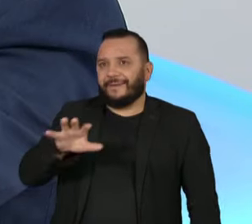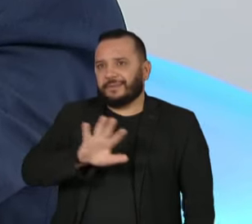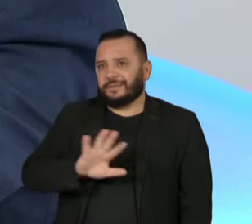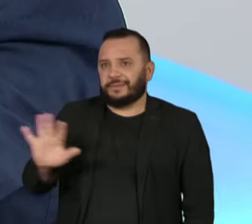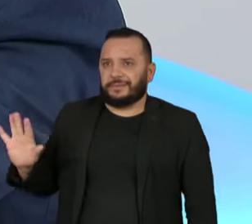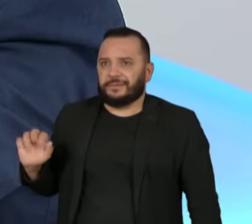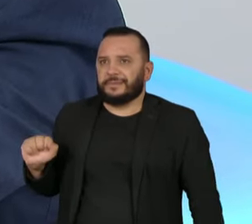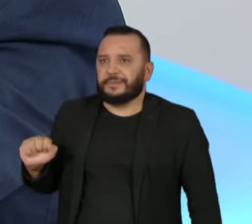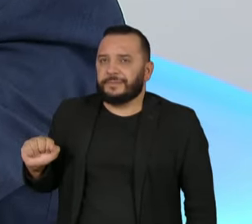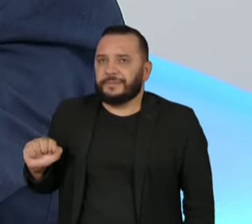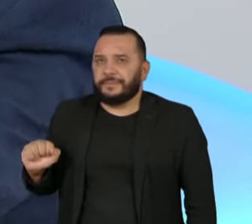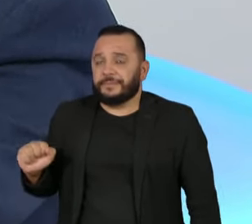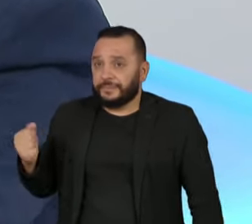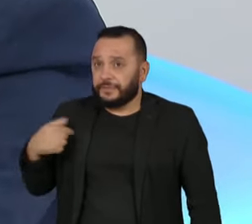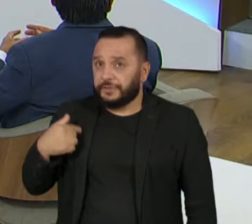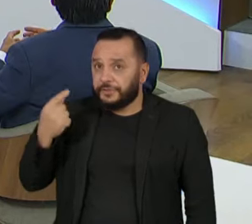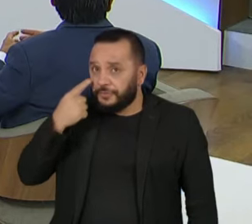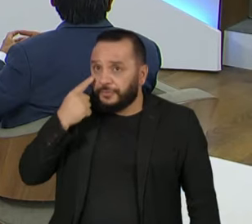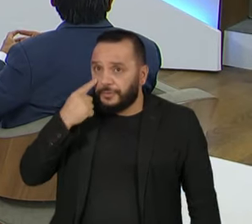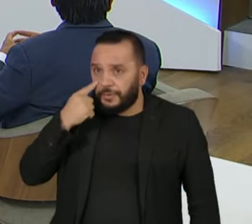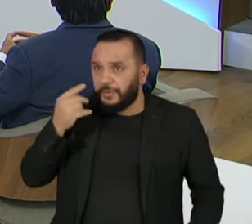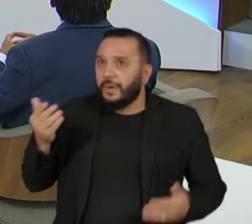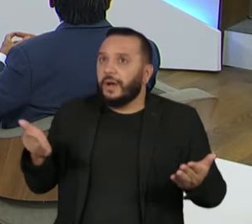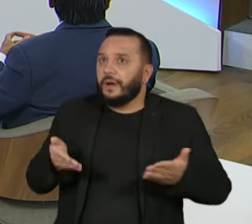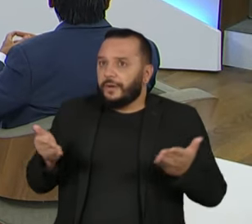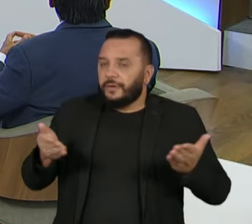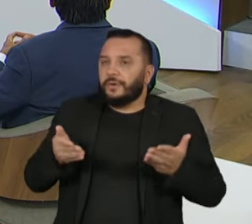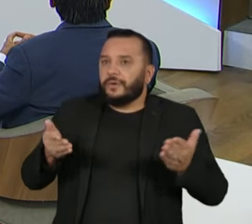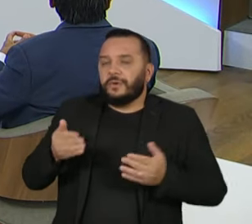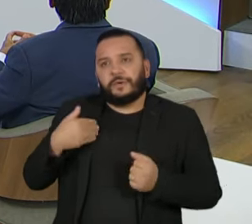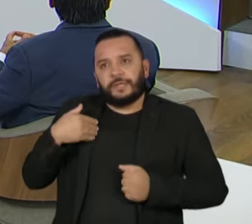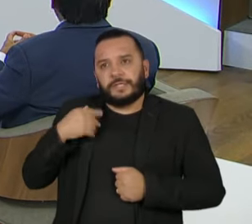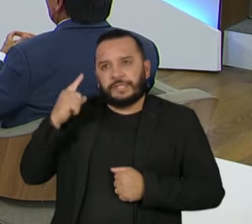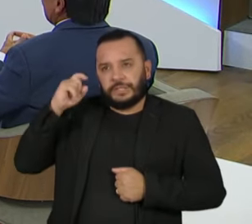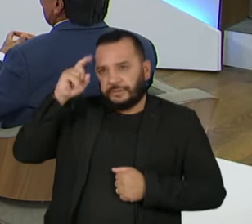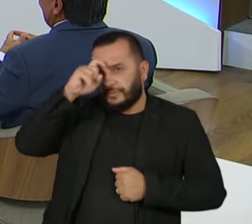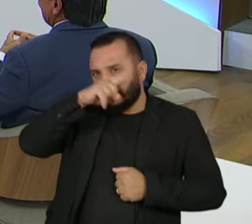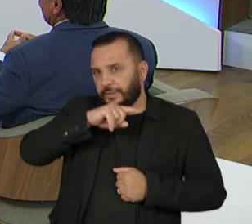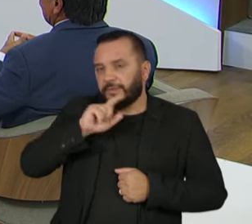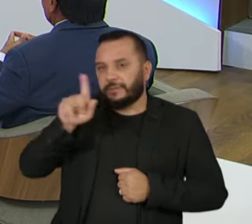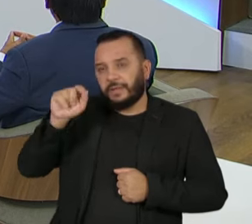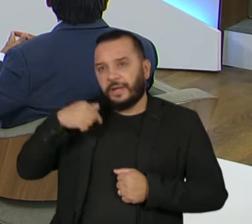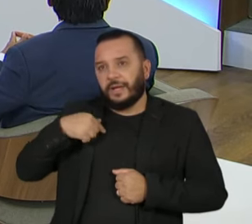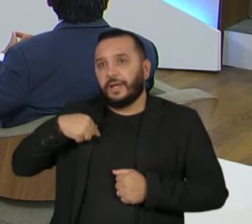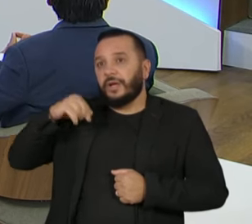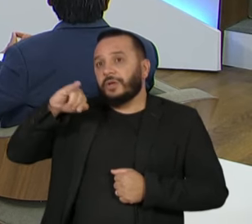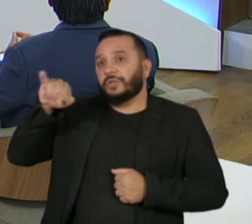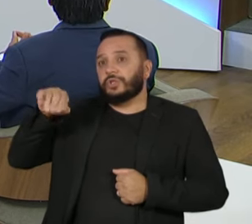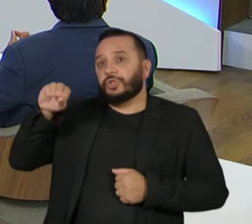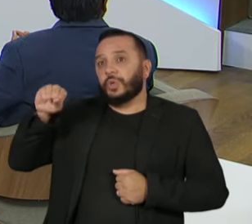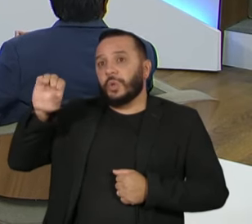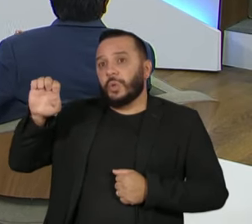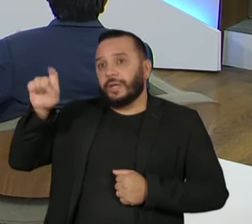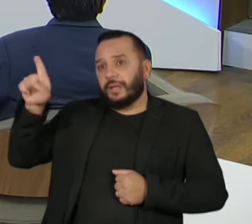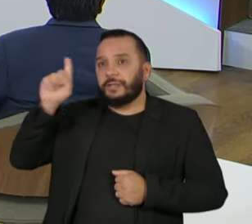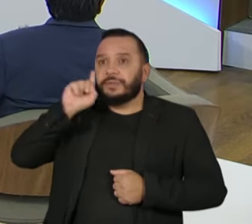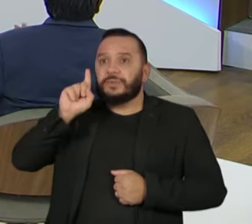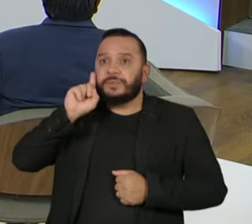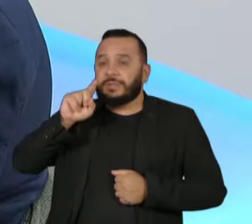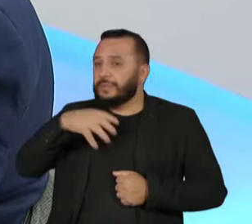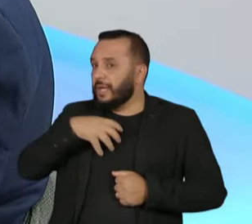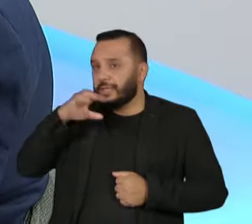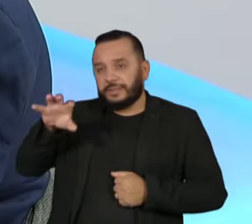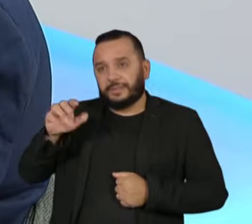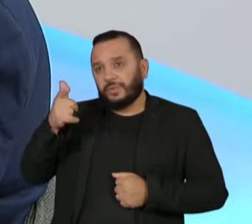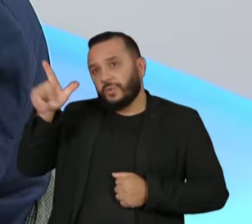A gente viu agora, não é, a dureza que não está lá para o presidente Biden nos Estados Unidos, está certo? E assim